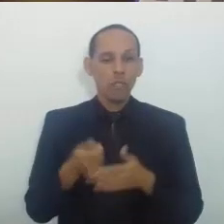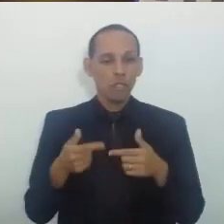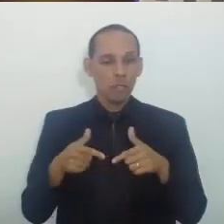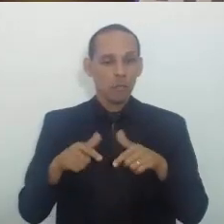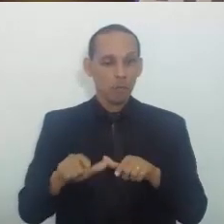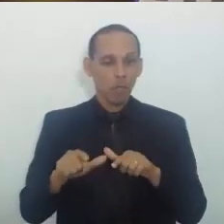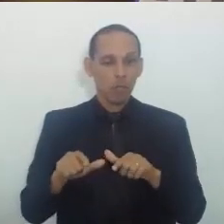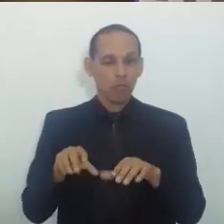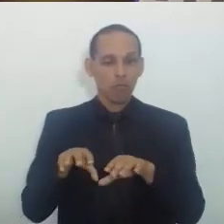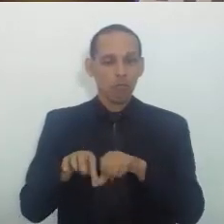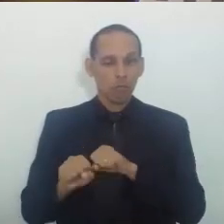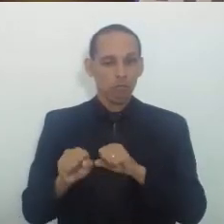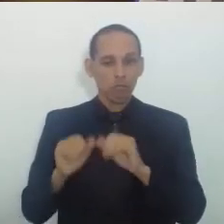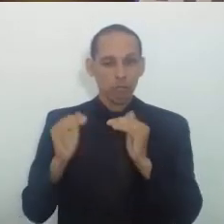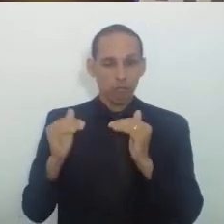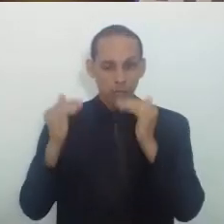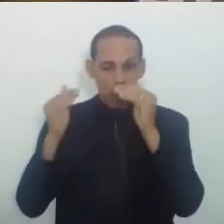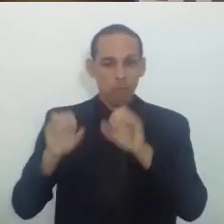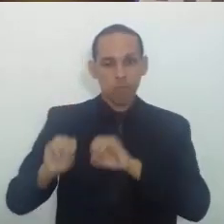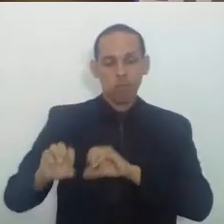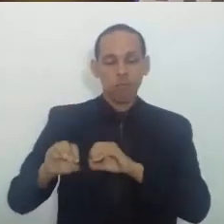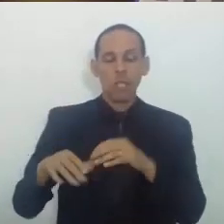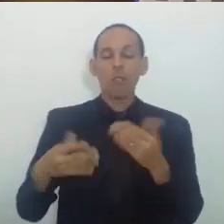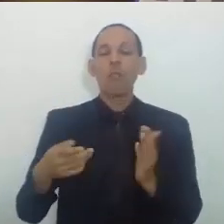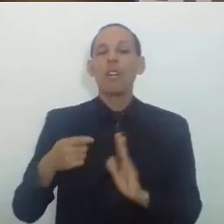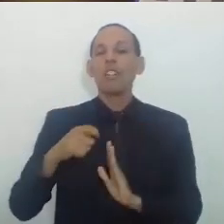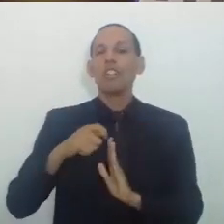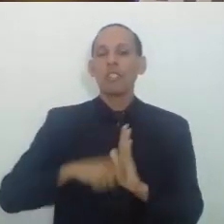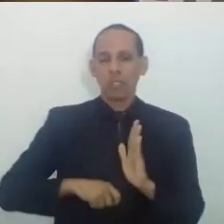No momento Da inscrição Do curso de formação